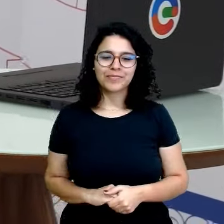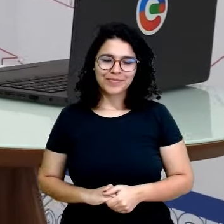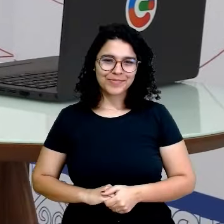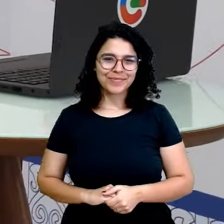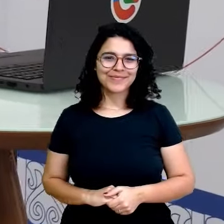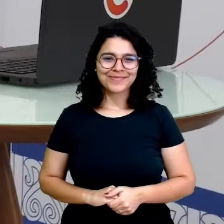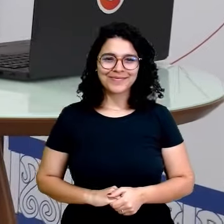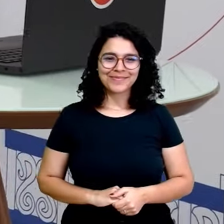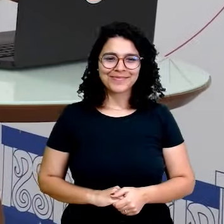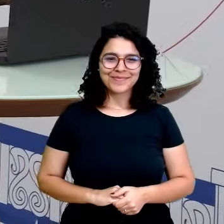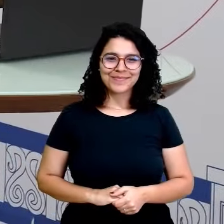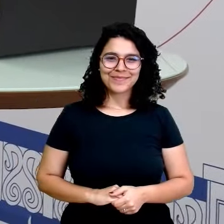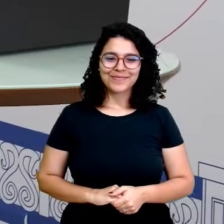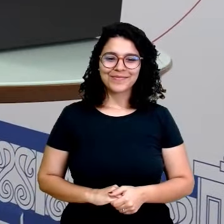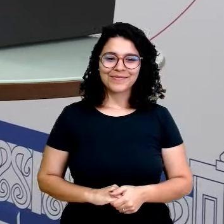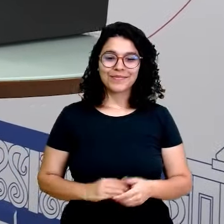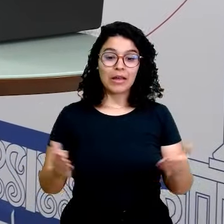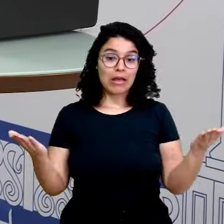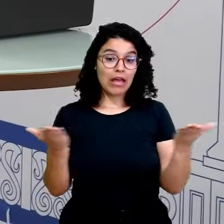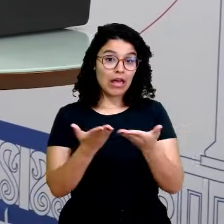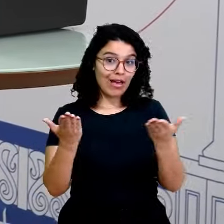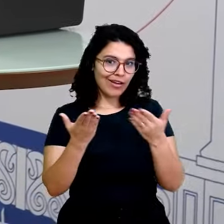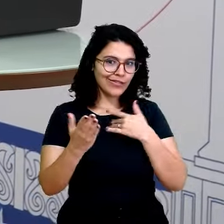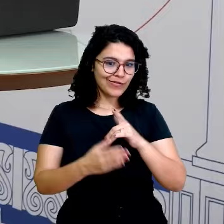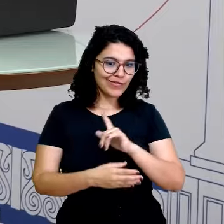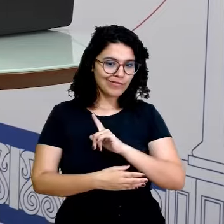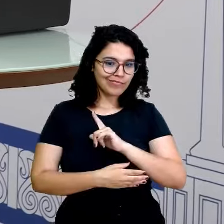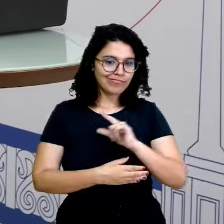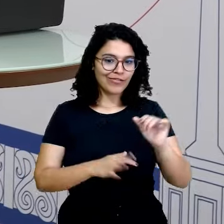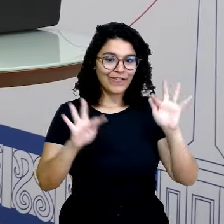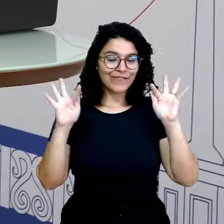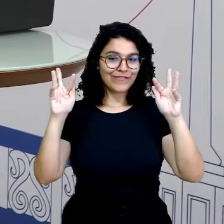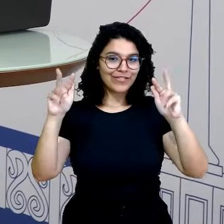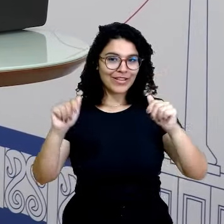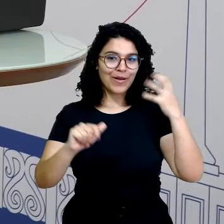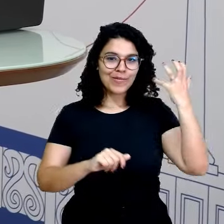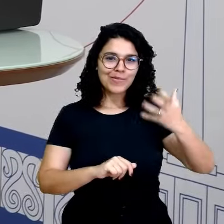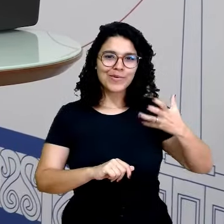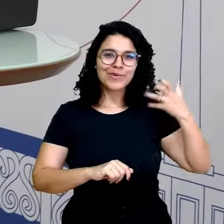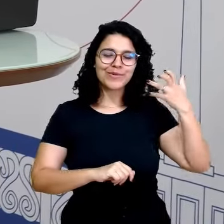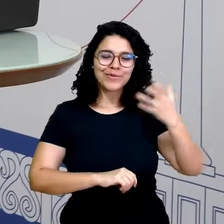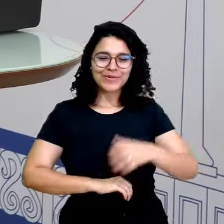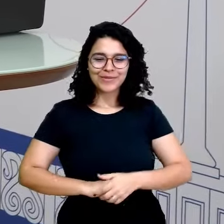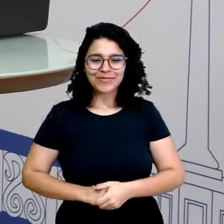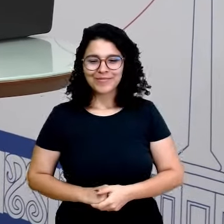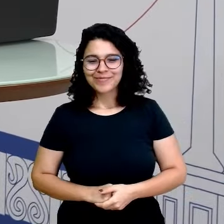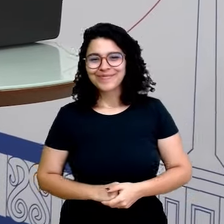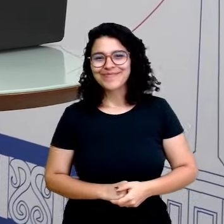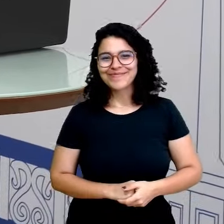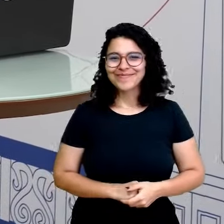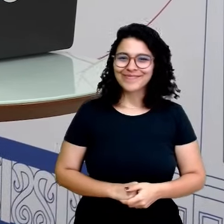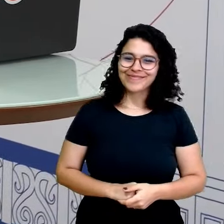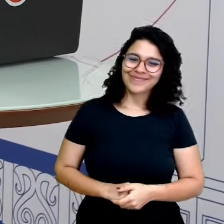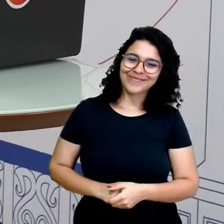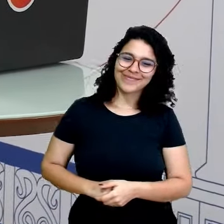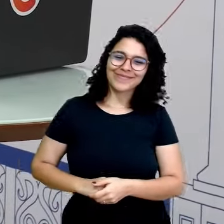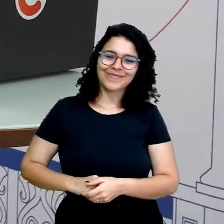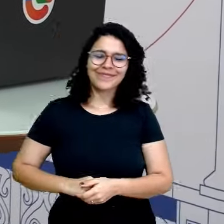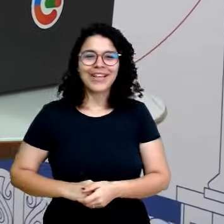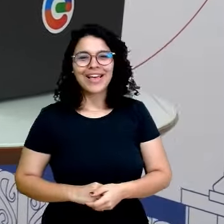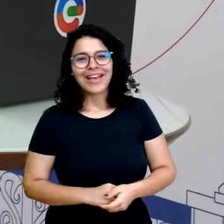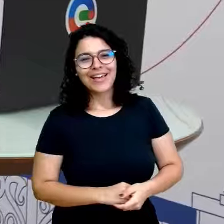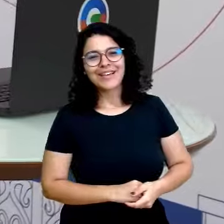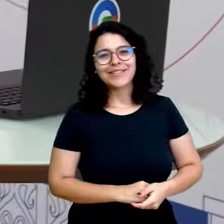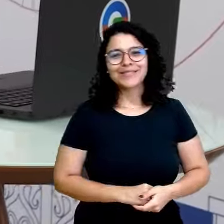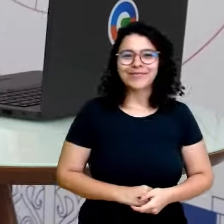Comenta. Vou sair aqui curtindo a música. Quem é louco